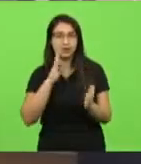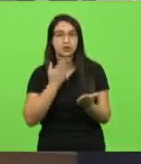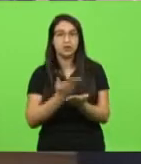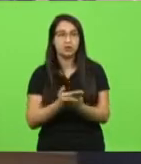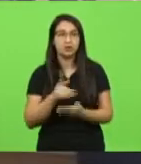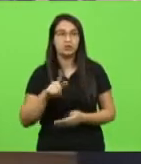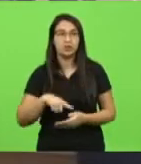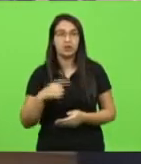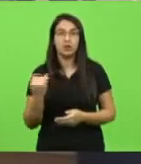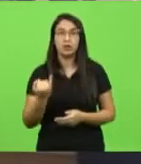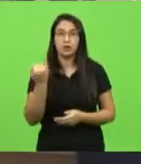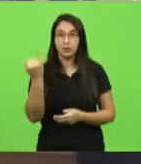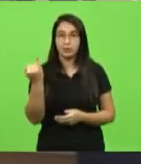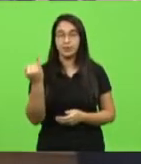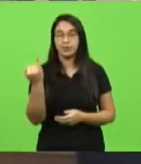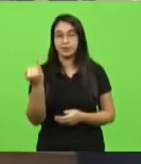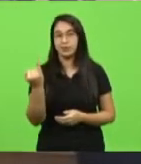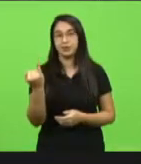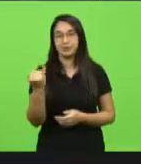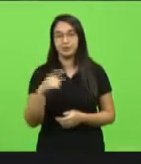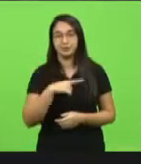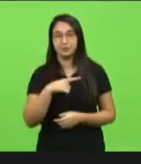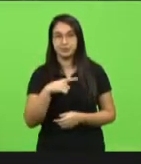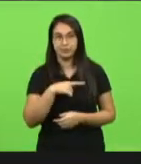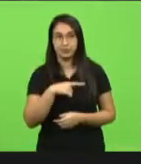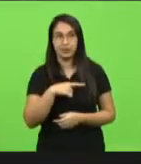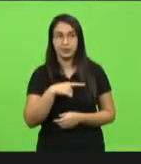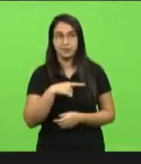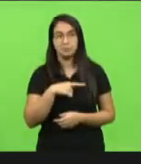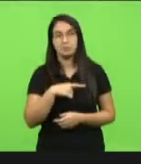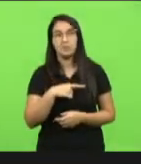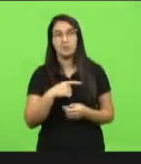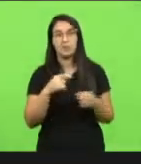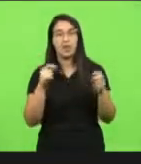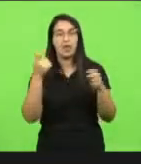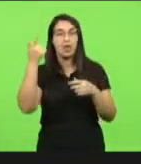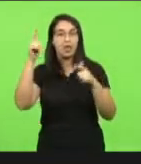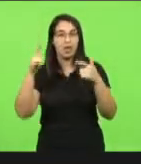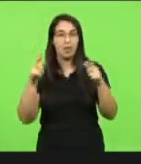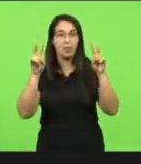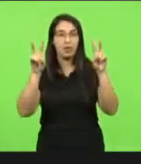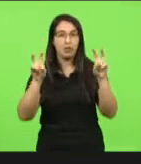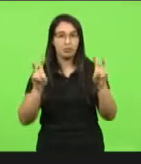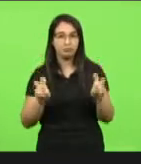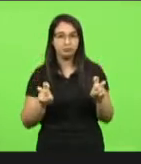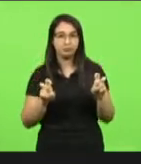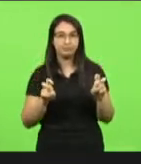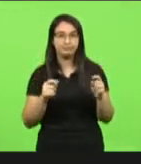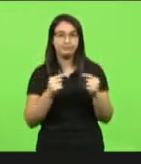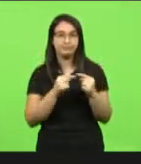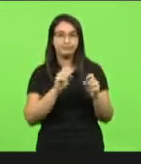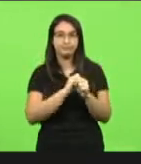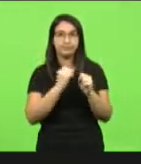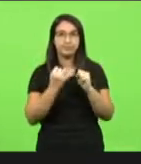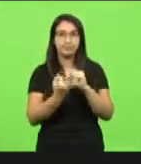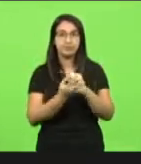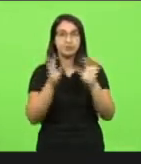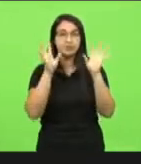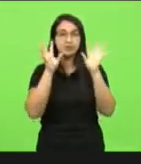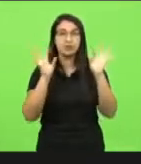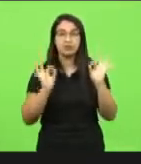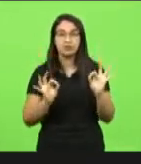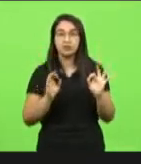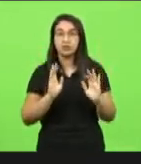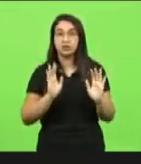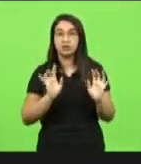importantes quanto as questões relacionadas à Covid-19. Eu não sei por que dar prioridade somente